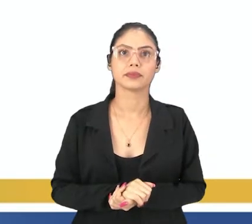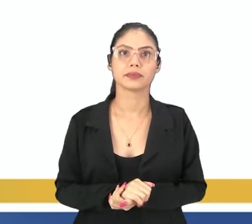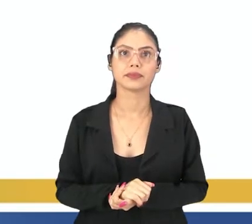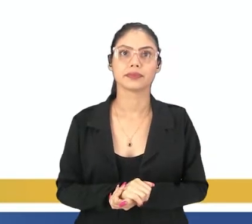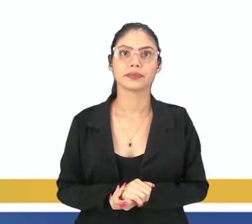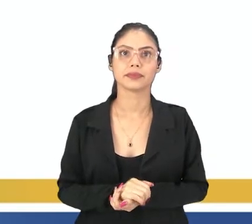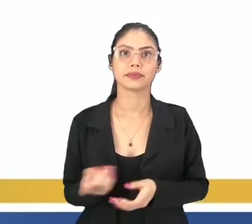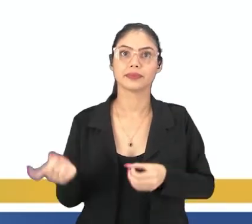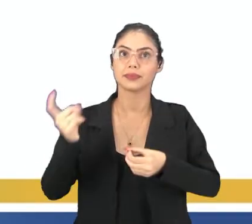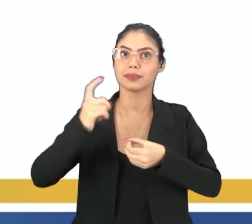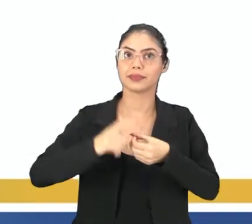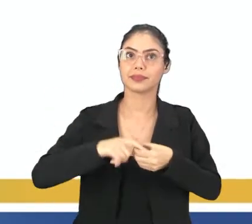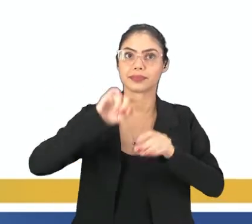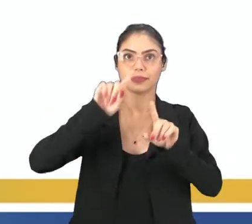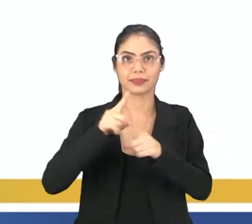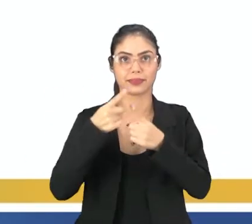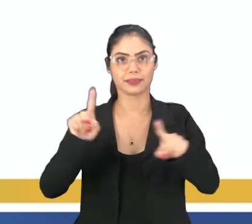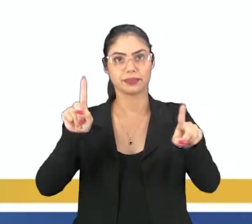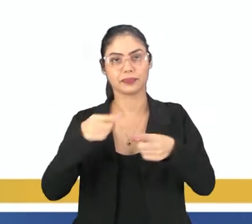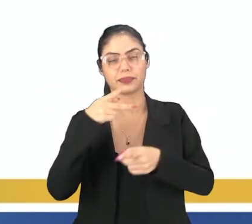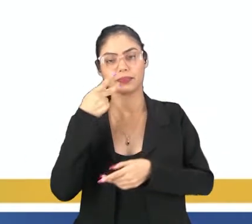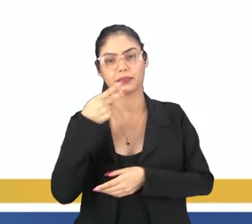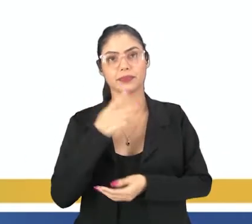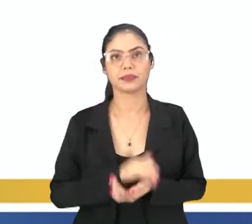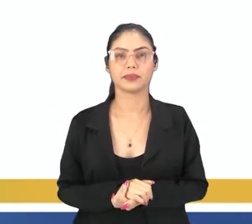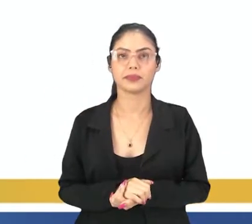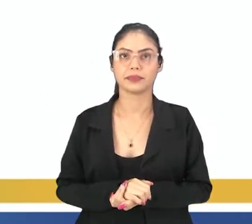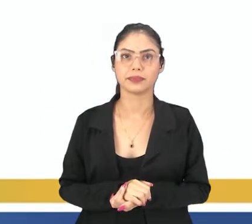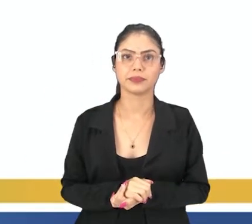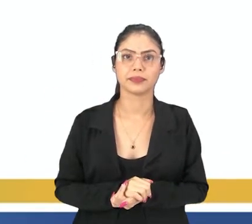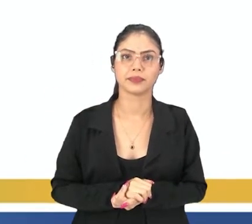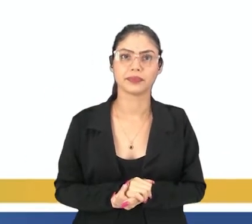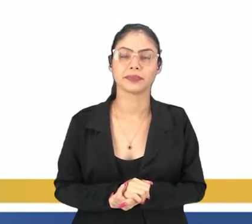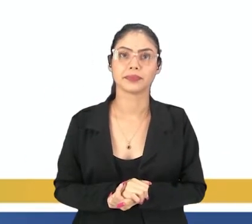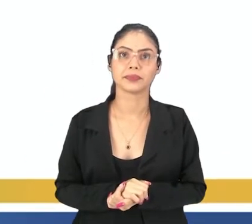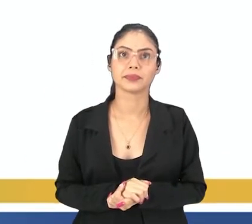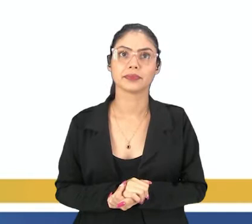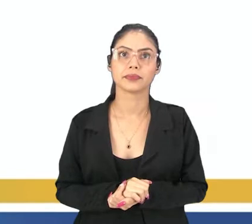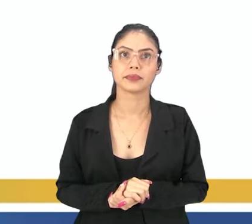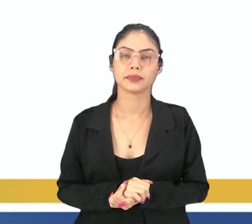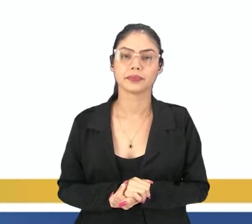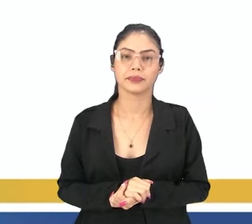A voz de Júlia Bueno. Vamos lá?